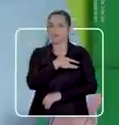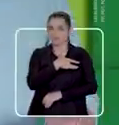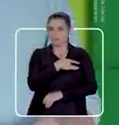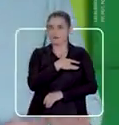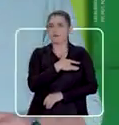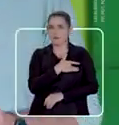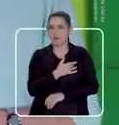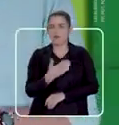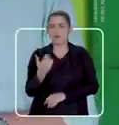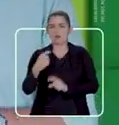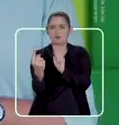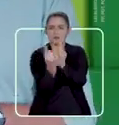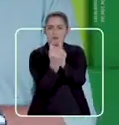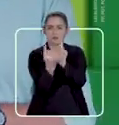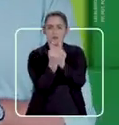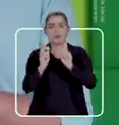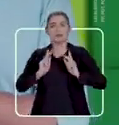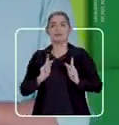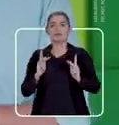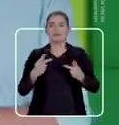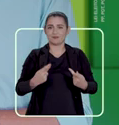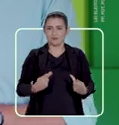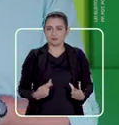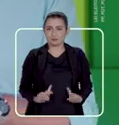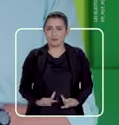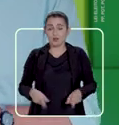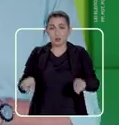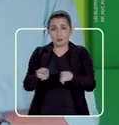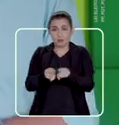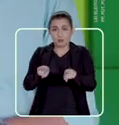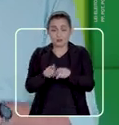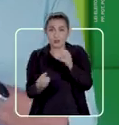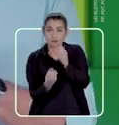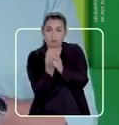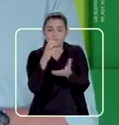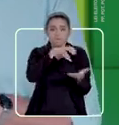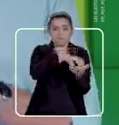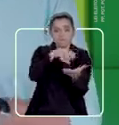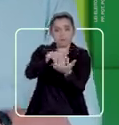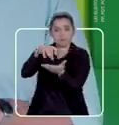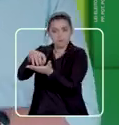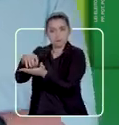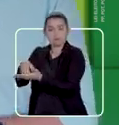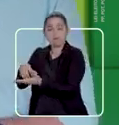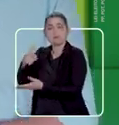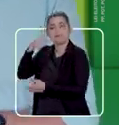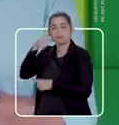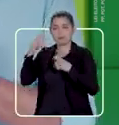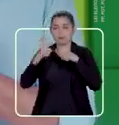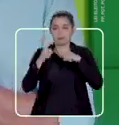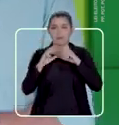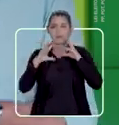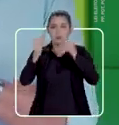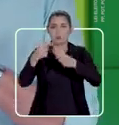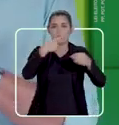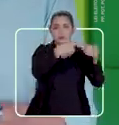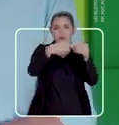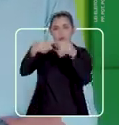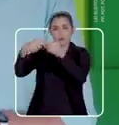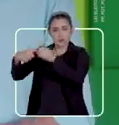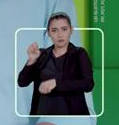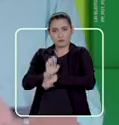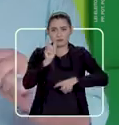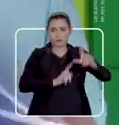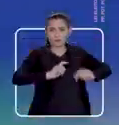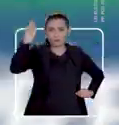Na saúde, vamos humanizar o atendimento e instalar pontos de telemedicina em todos os